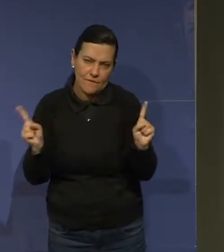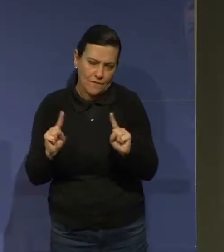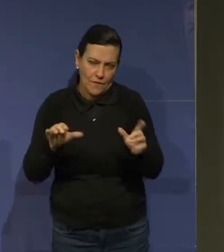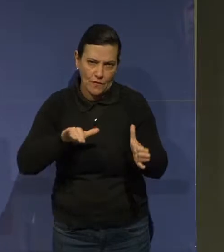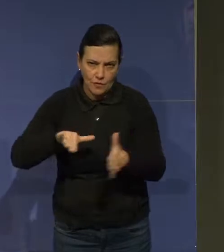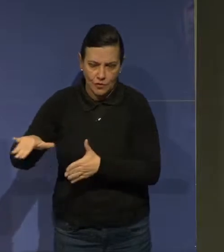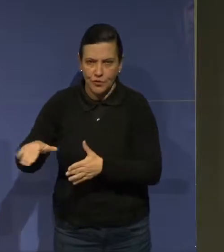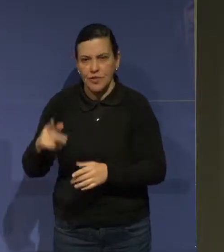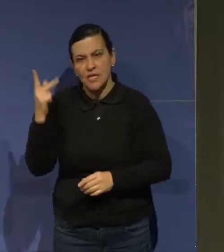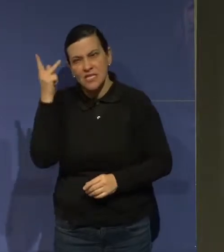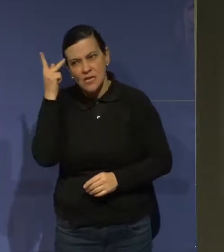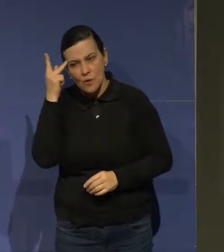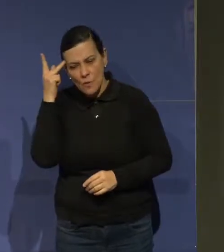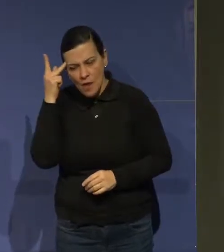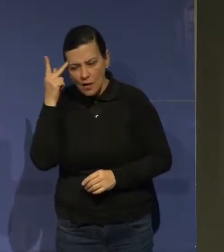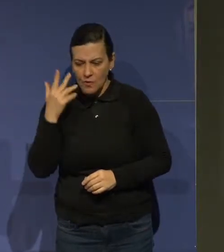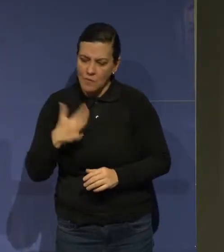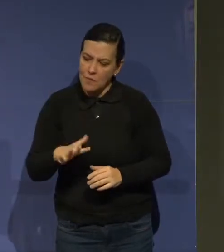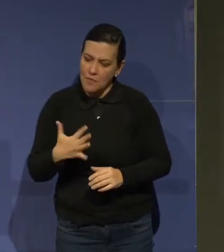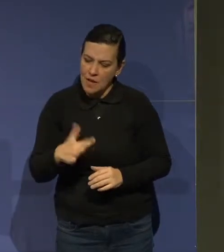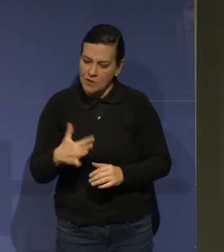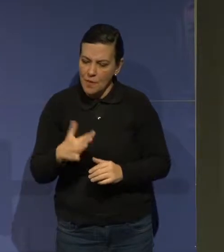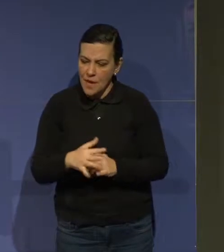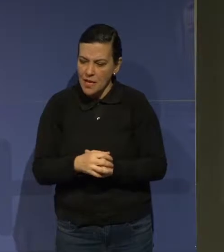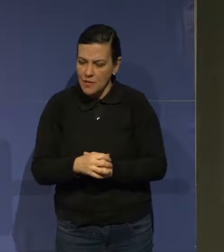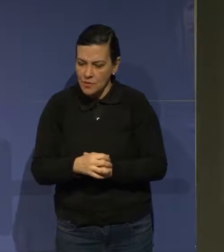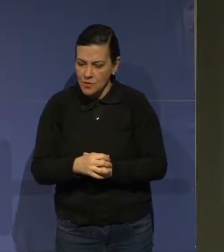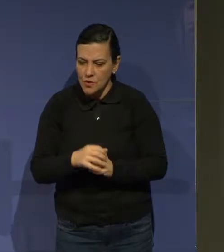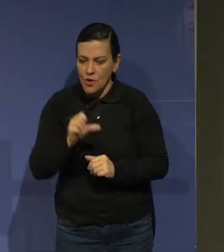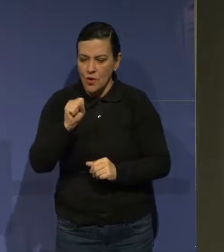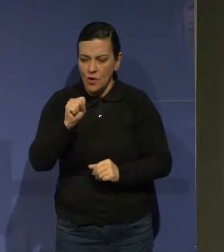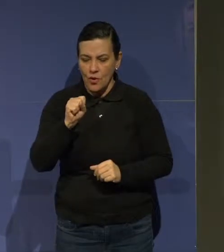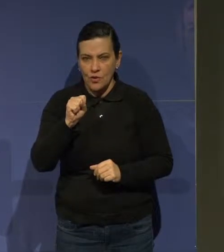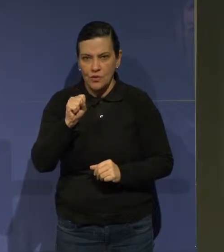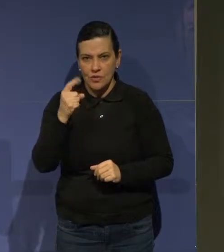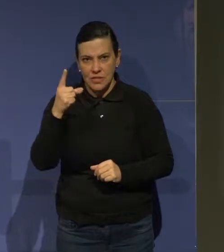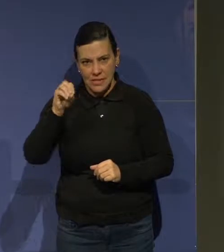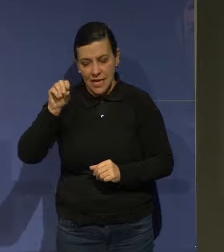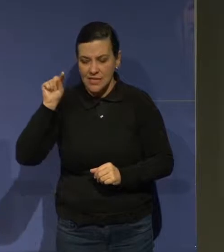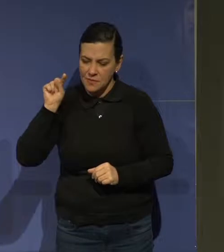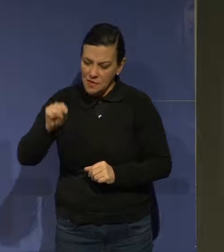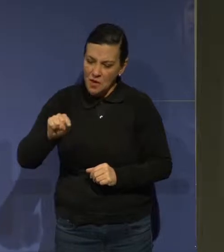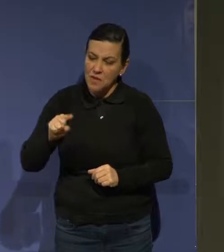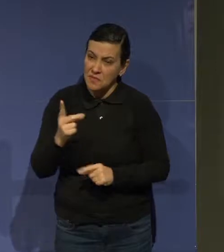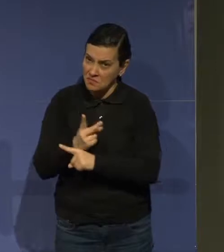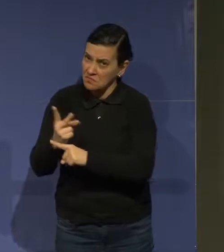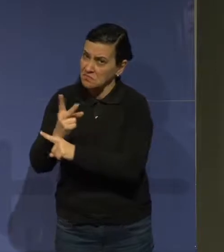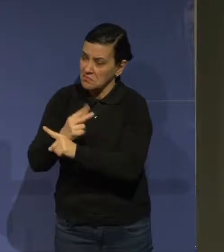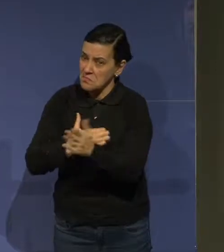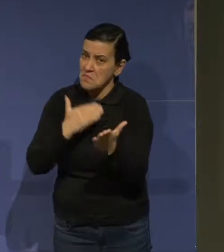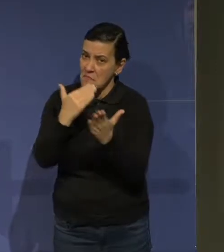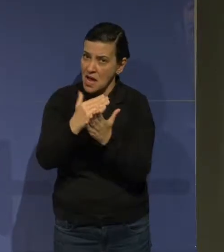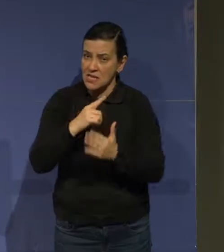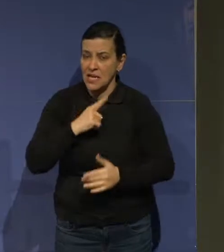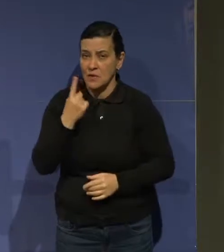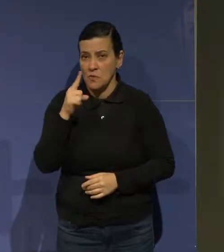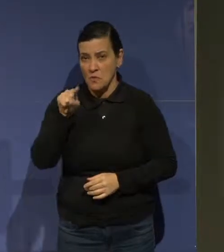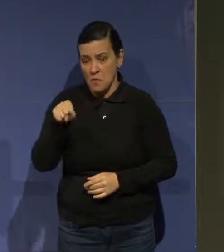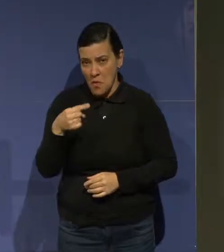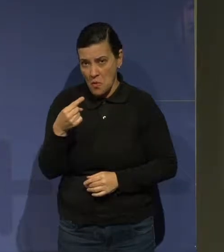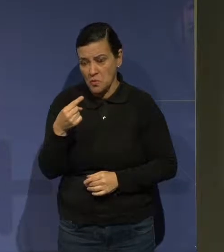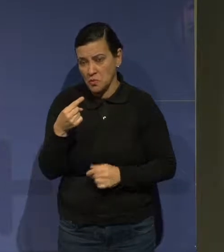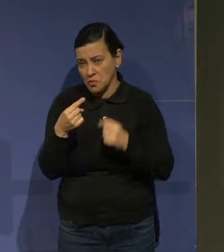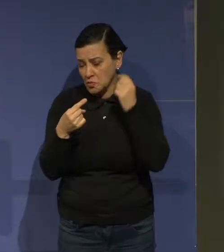810 milhões. A gente acha que é mais. Na lateral esquerda, gráfico. 1,8 milhão. centro, os mesmos ícones, com números diferenciados.